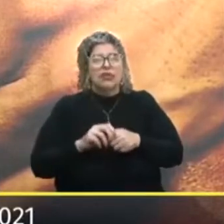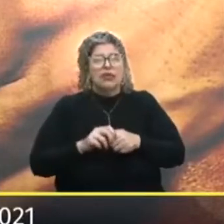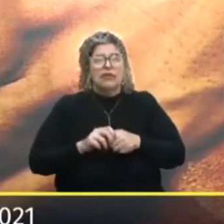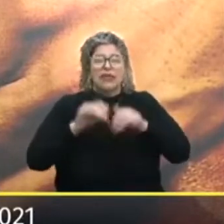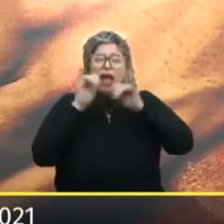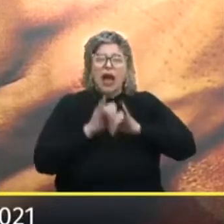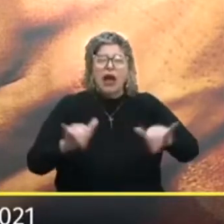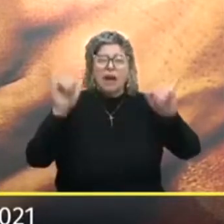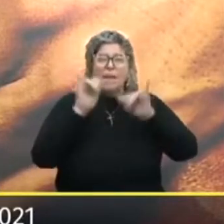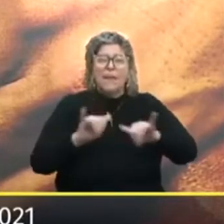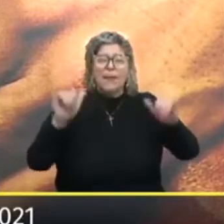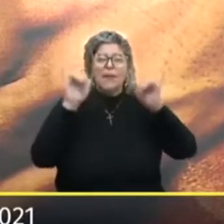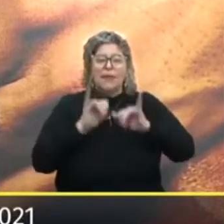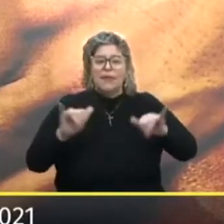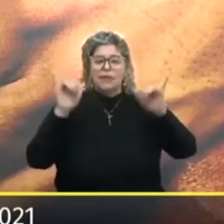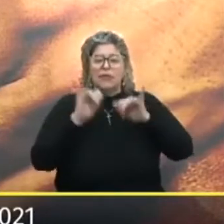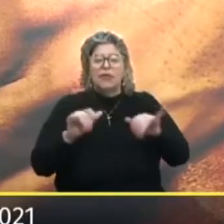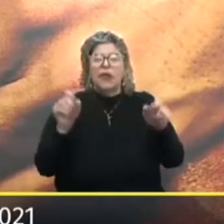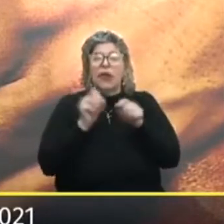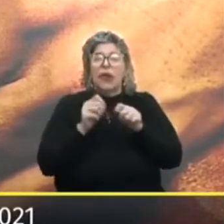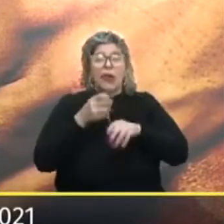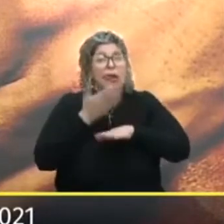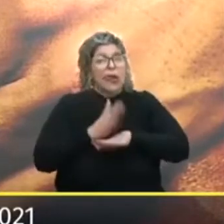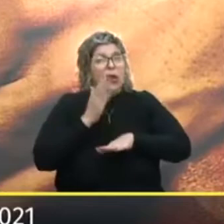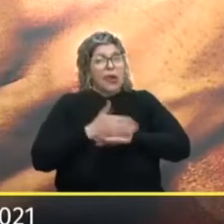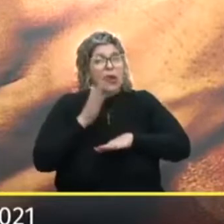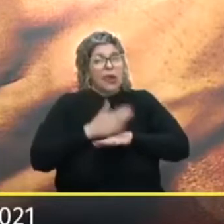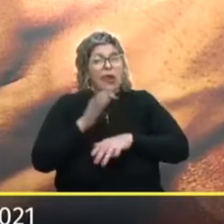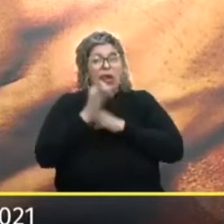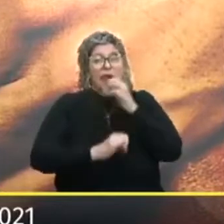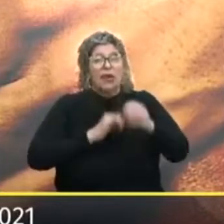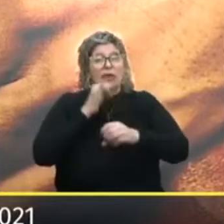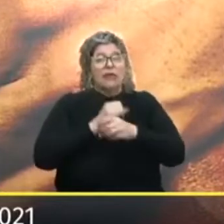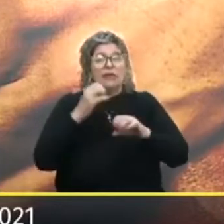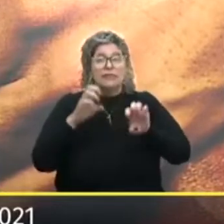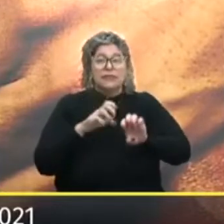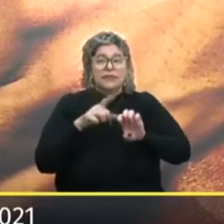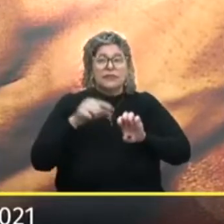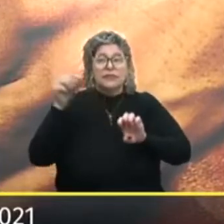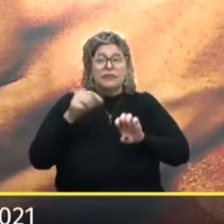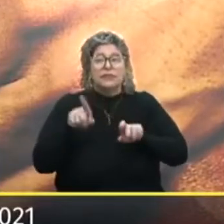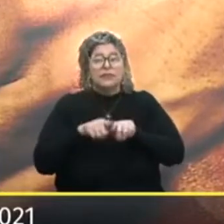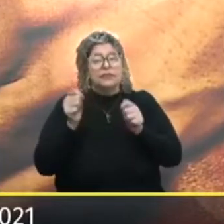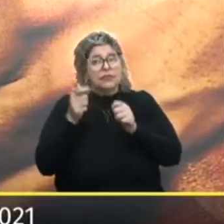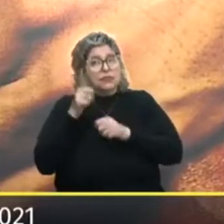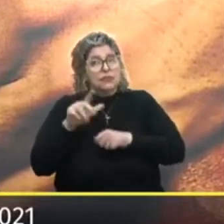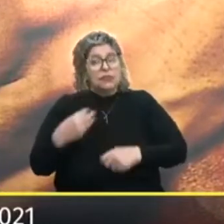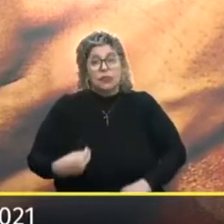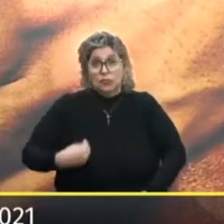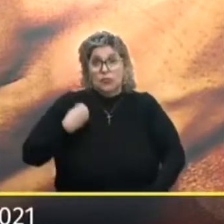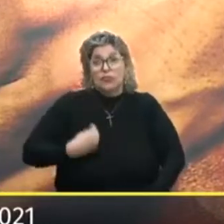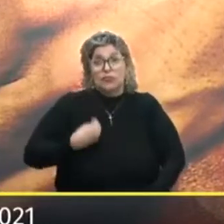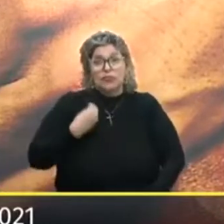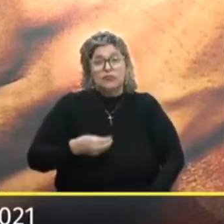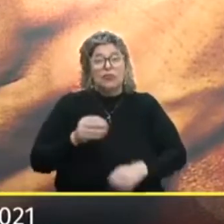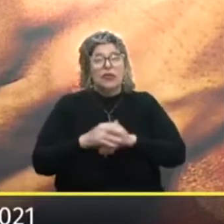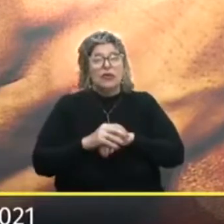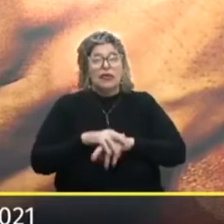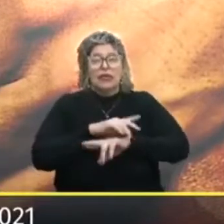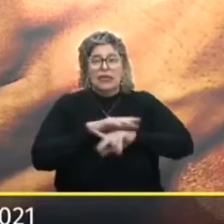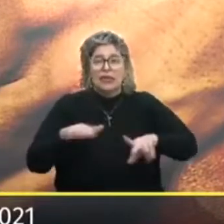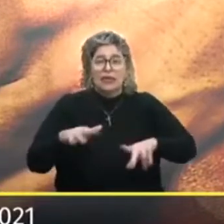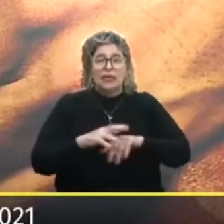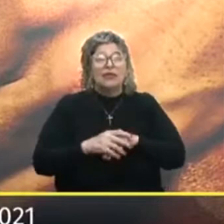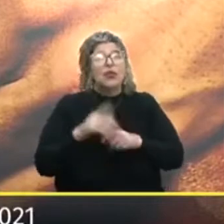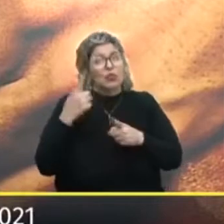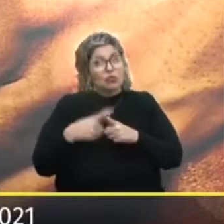Fazer campanhas Fazer treinamento Online Para os empreendedores Para que eles Pudessem manter Vivo Se